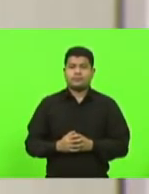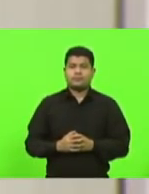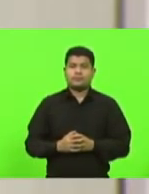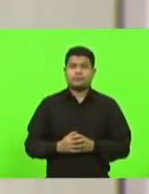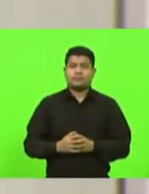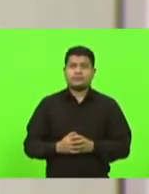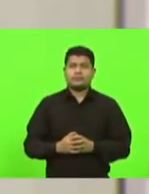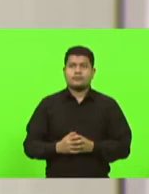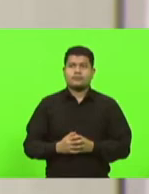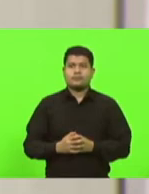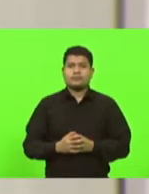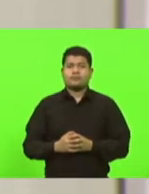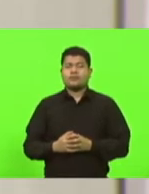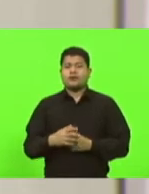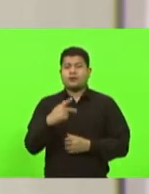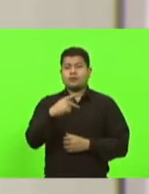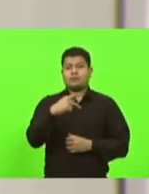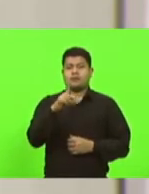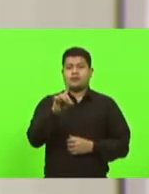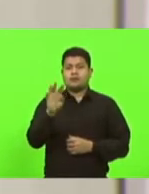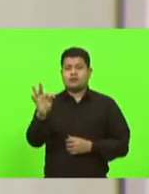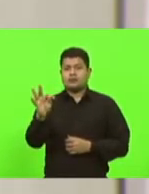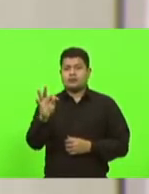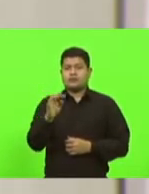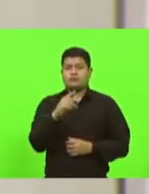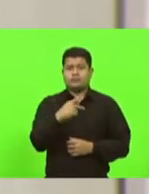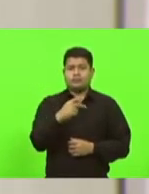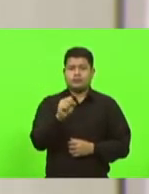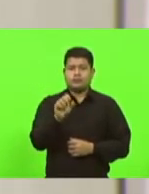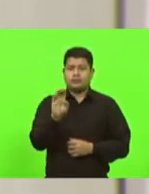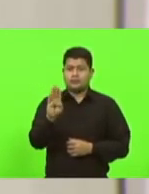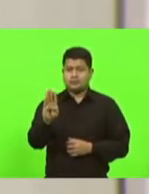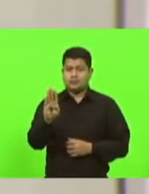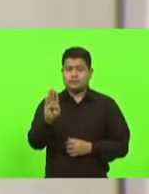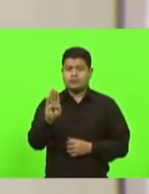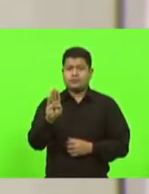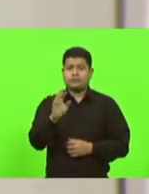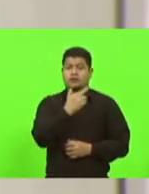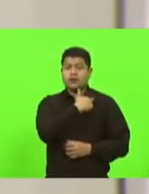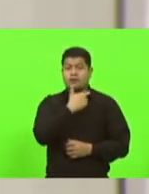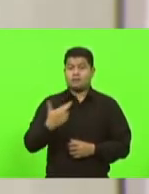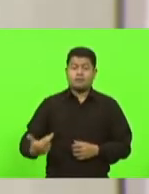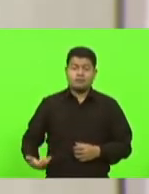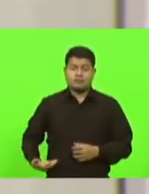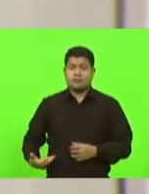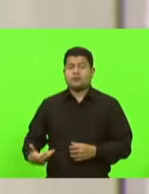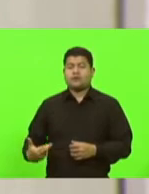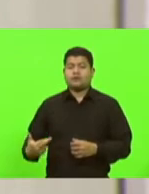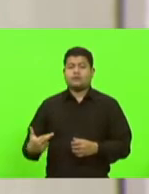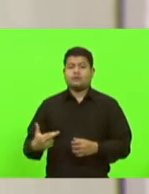Bloco PDT, PSDB, republicano, sete minutos e trinta segundos.